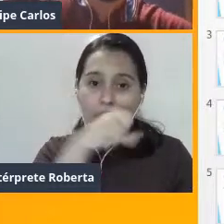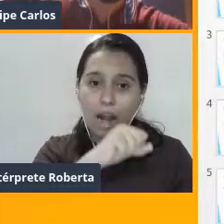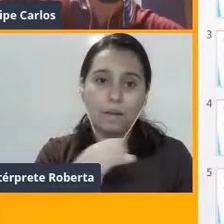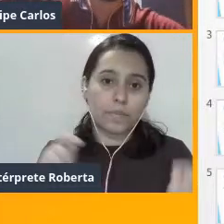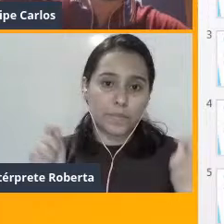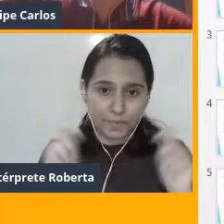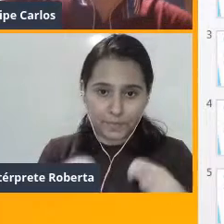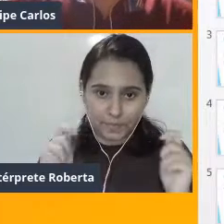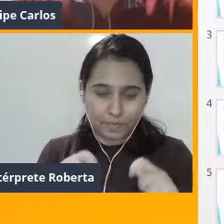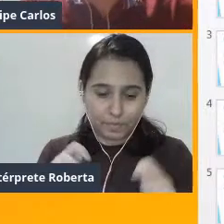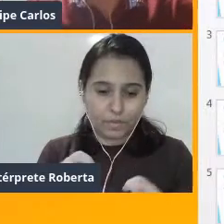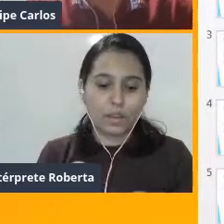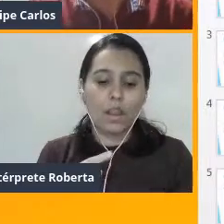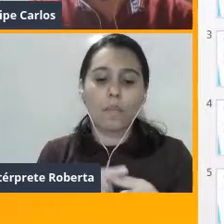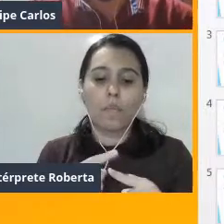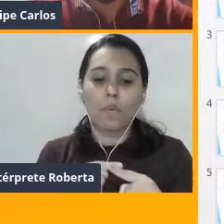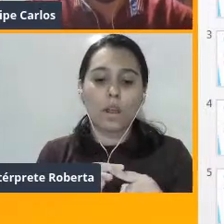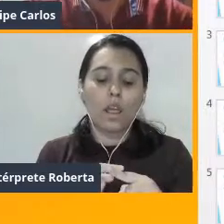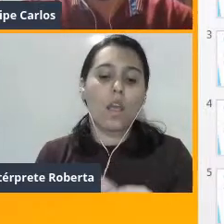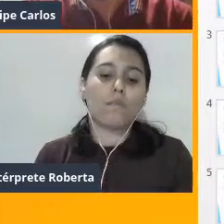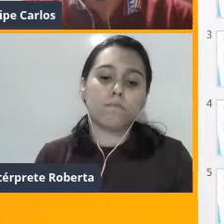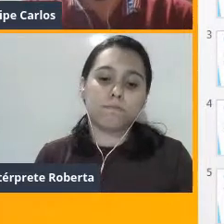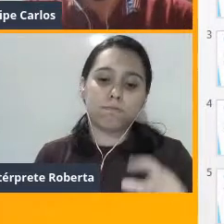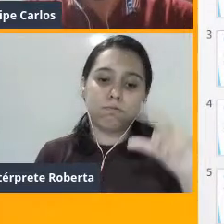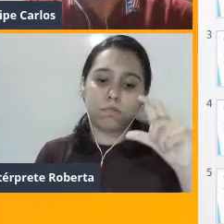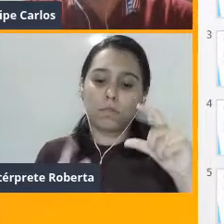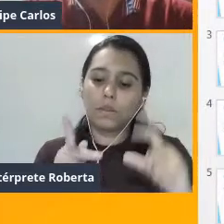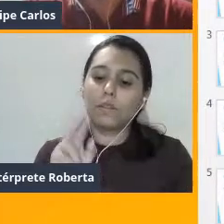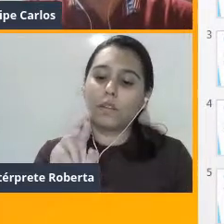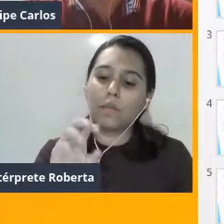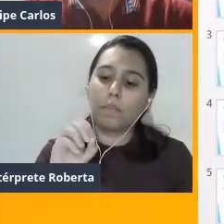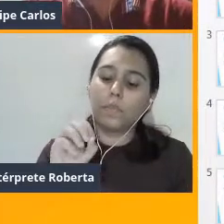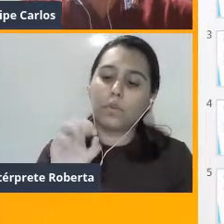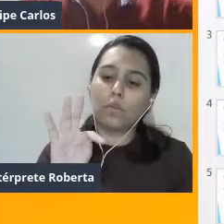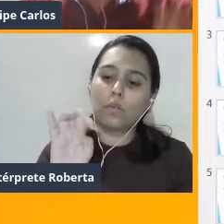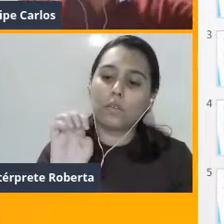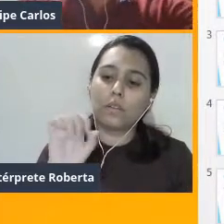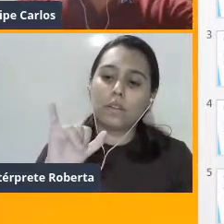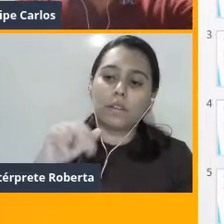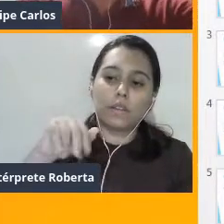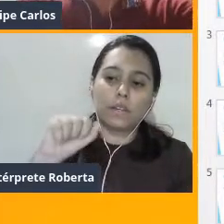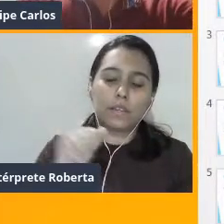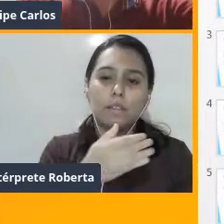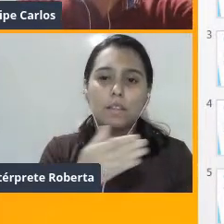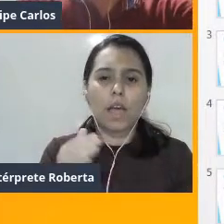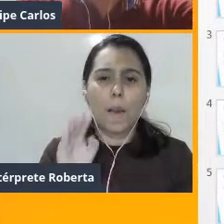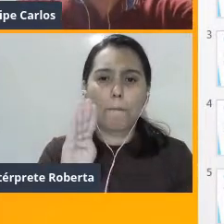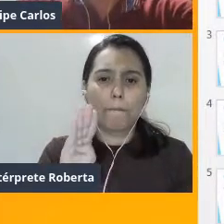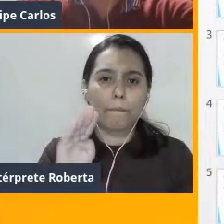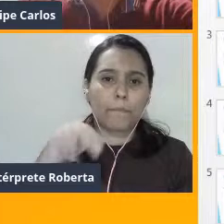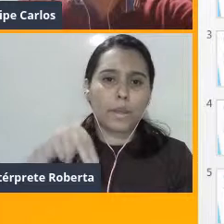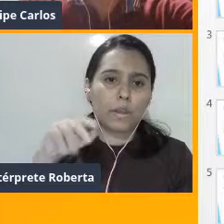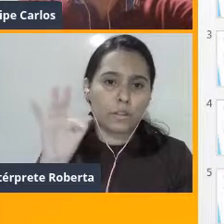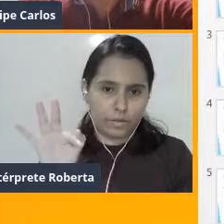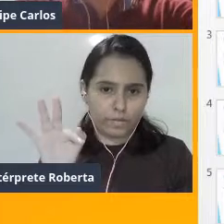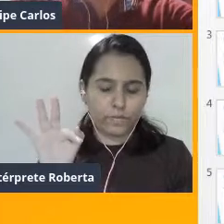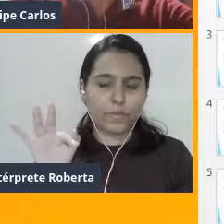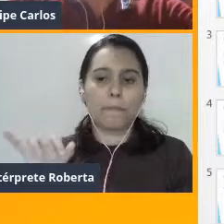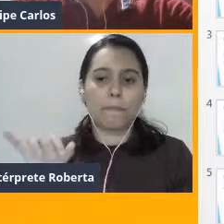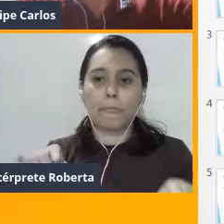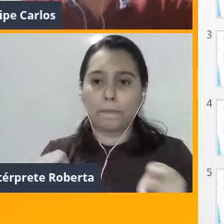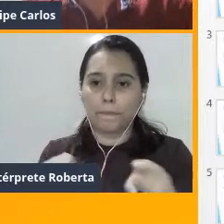de uma proteína chamada DNF, certo? Também causa uma maior